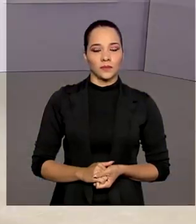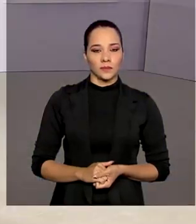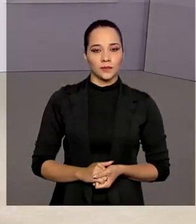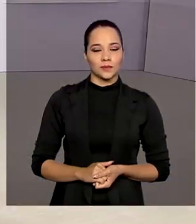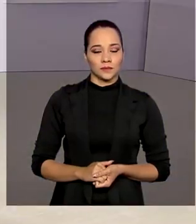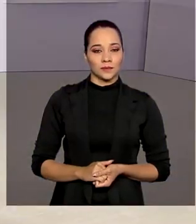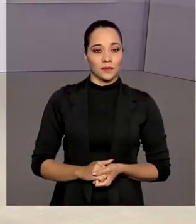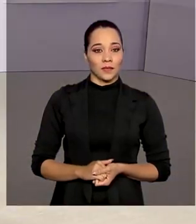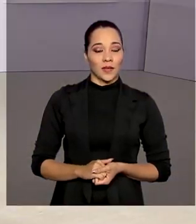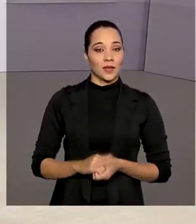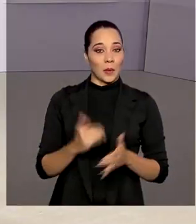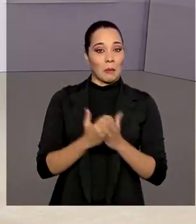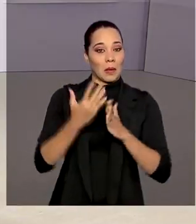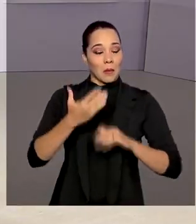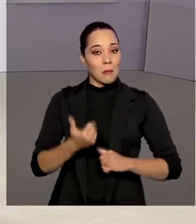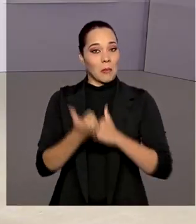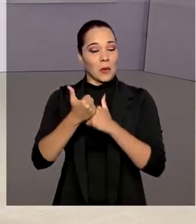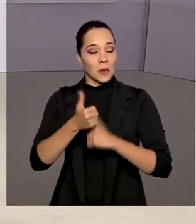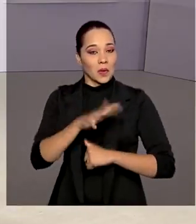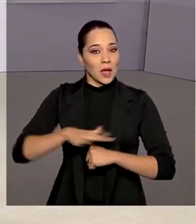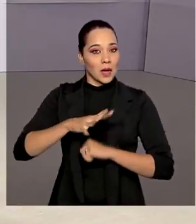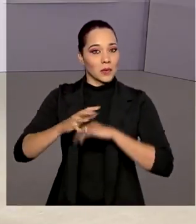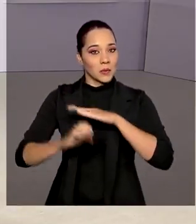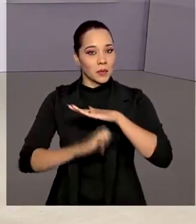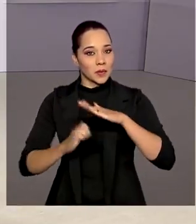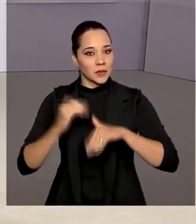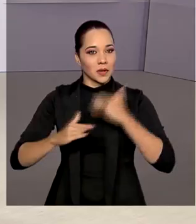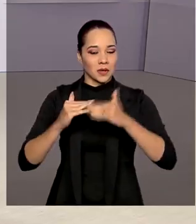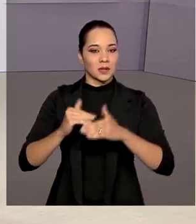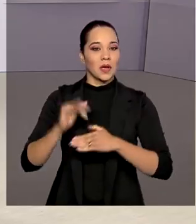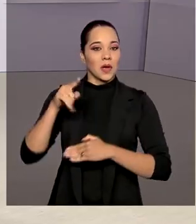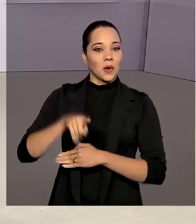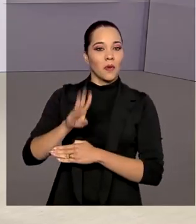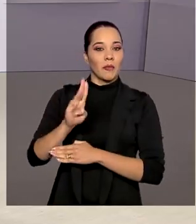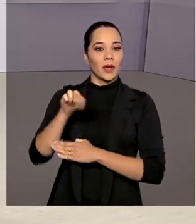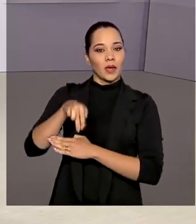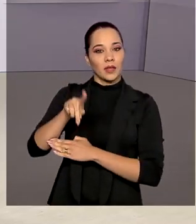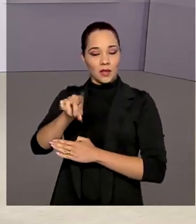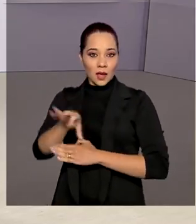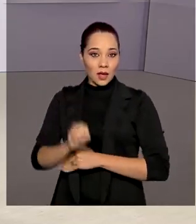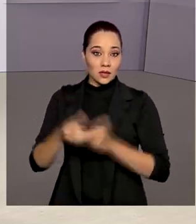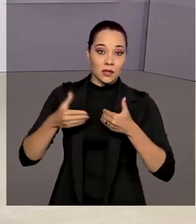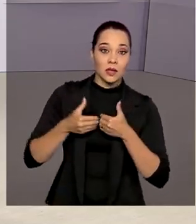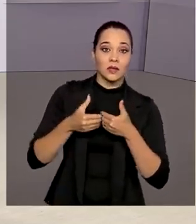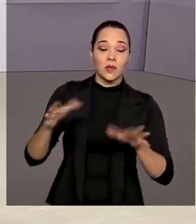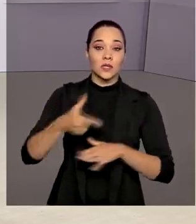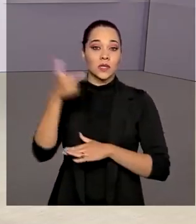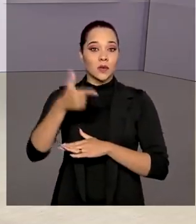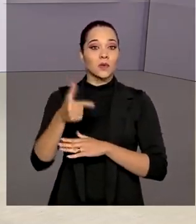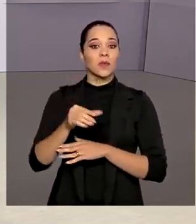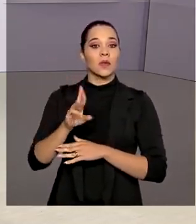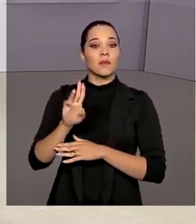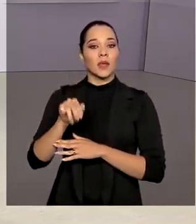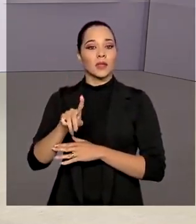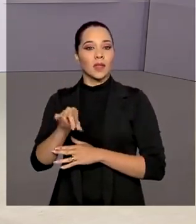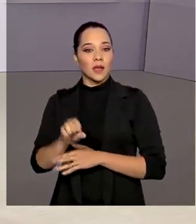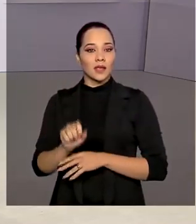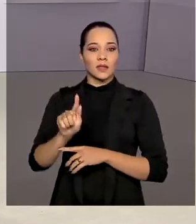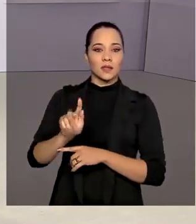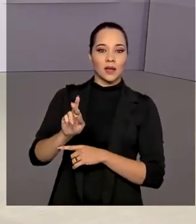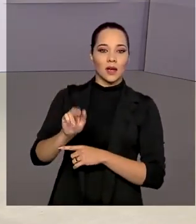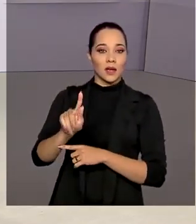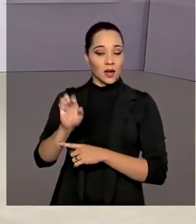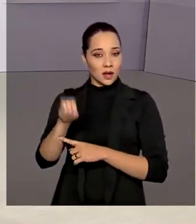Mais apoio ao empreendedorismo, o Banco Nacional do Desenvolvimento lançou a segunda edição do BNDES Garagem